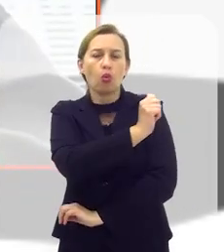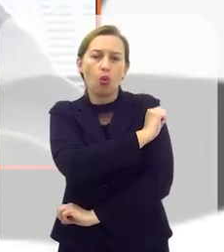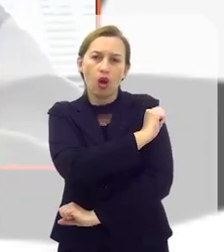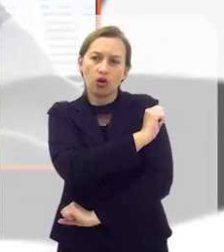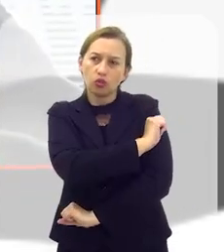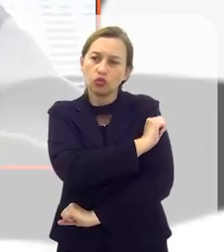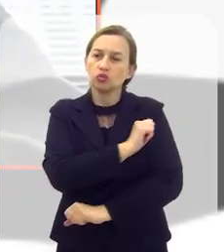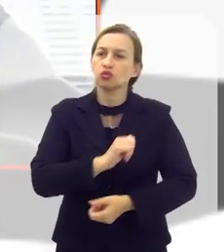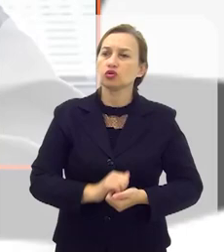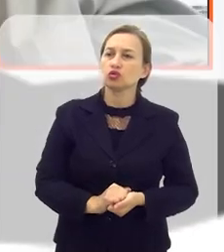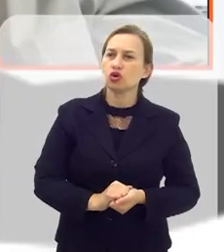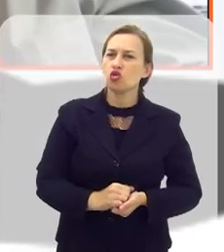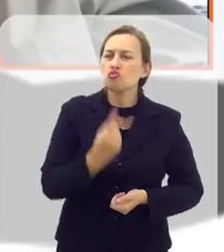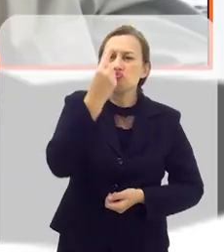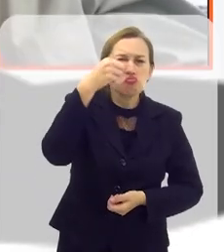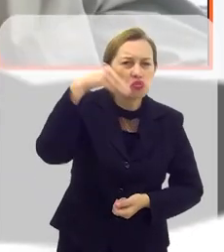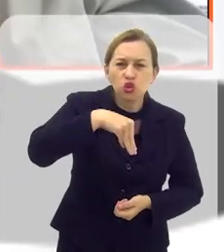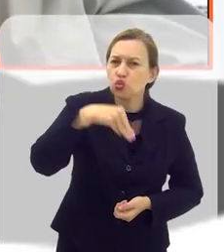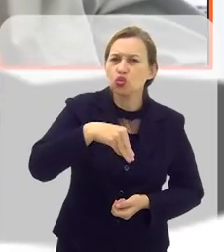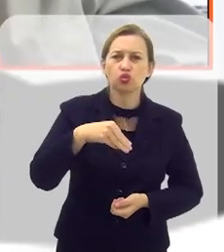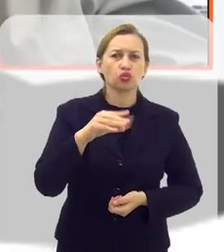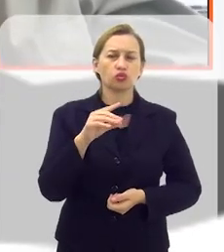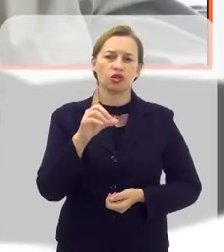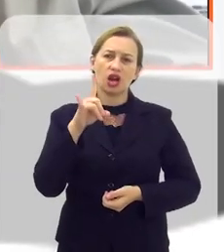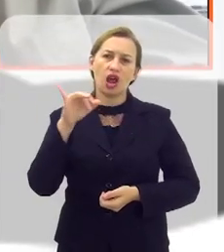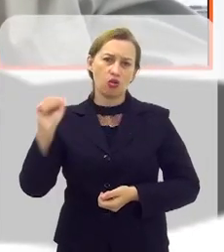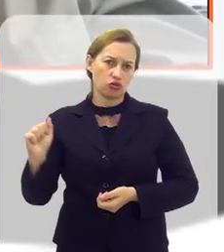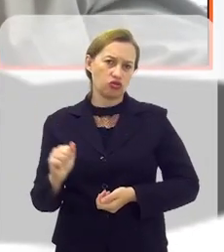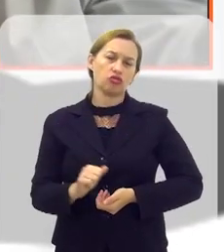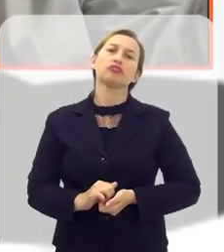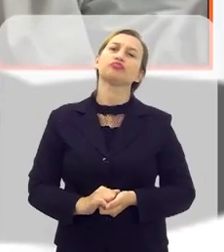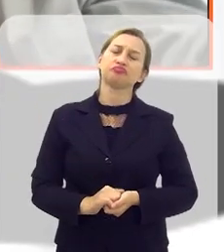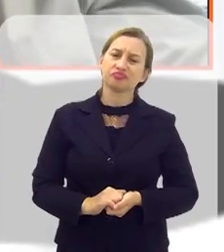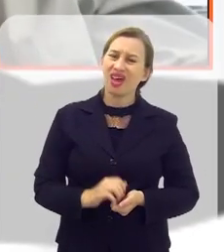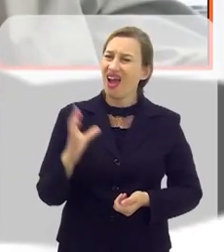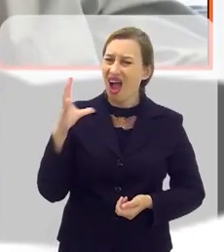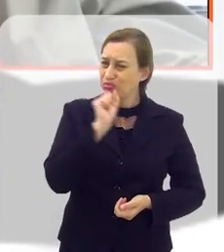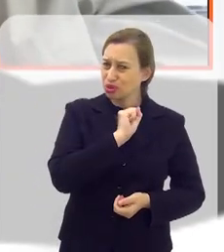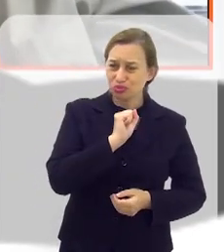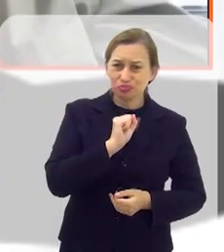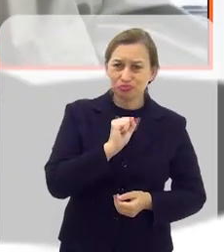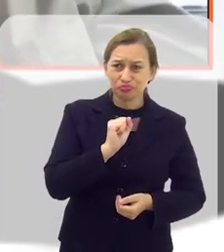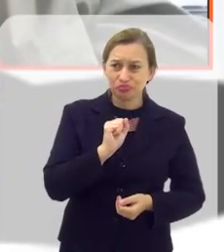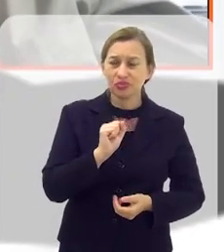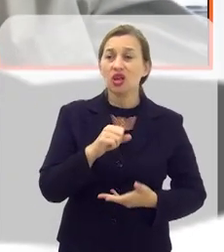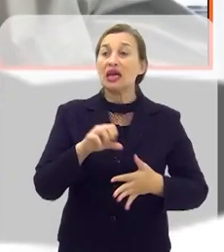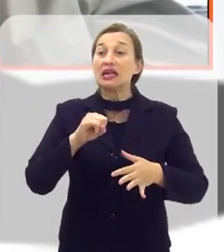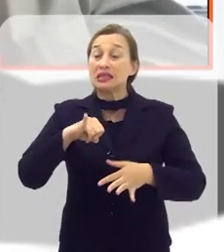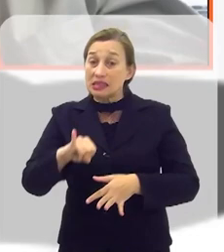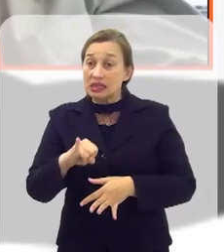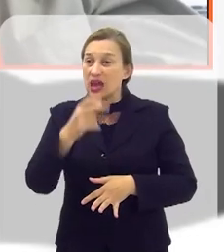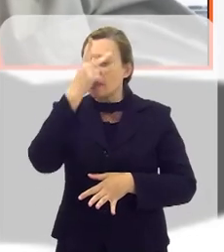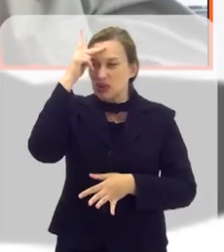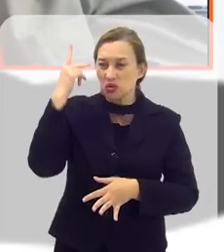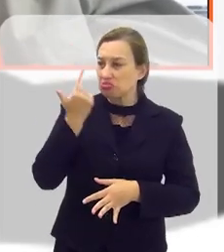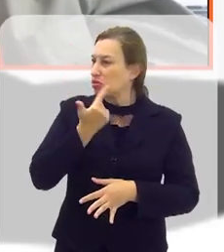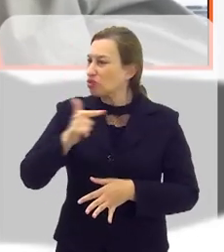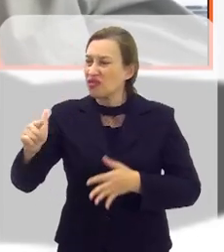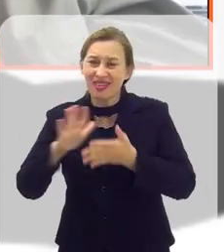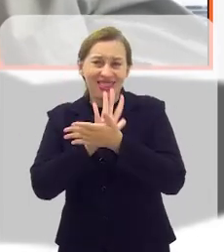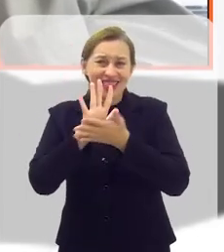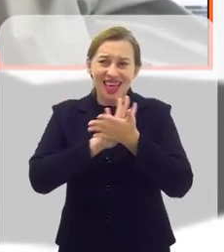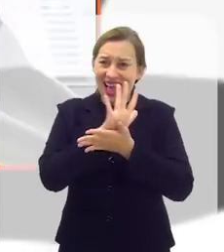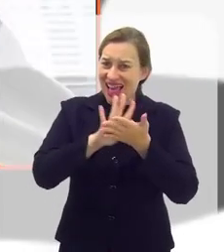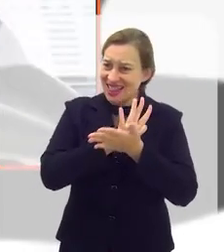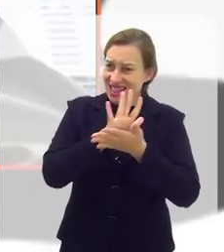os alunos de um minuto, Cláudia. É feito o exame. Se o garoto não